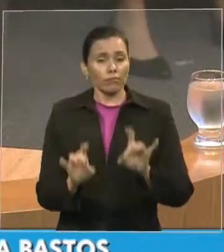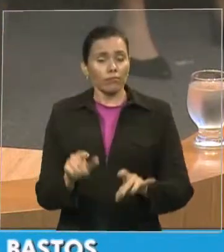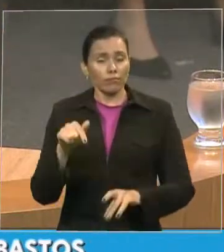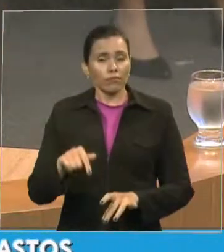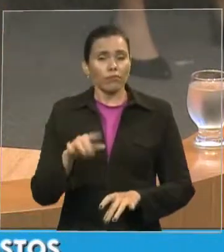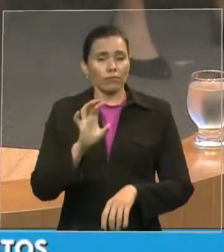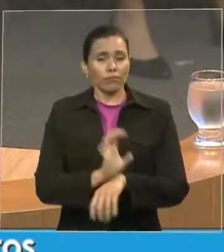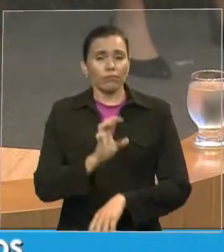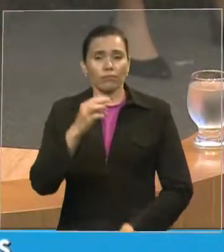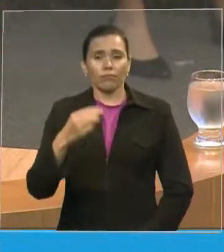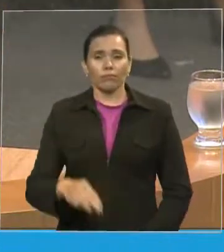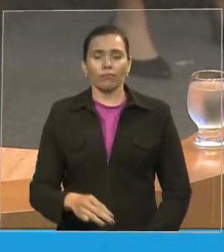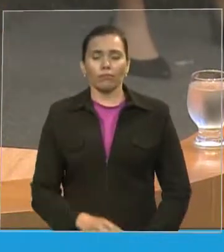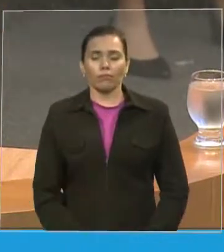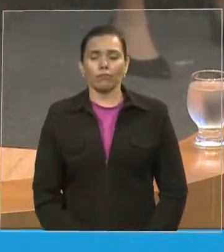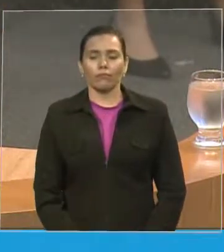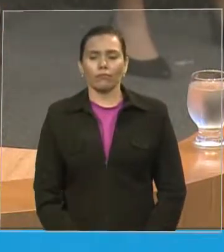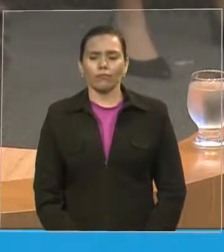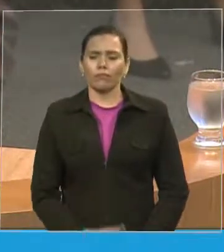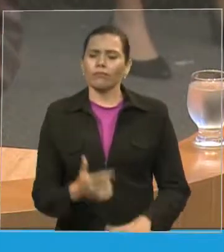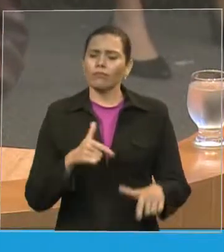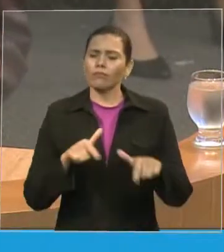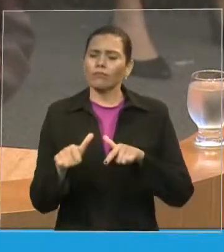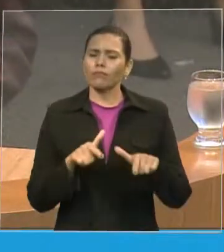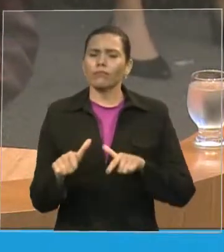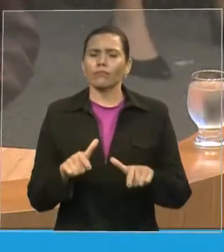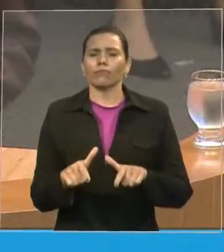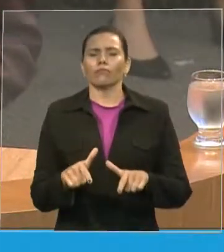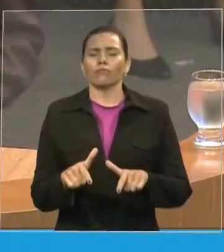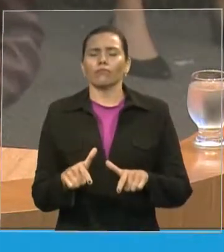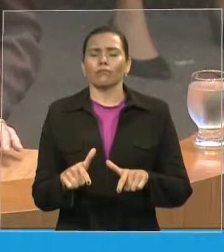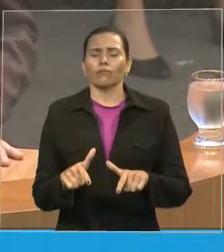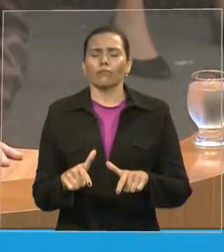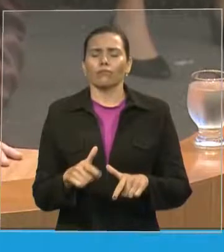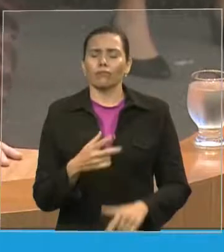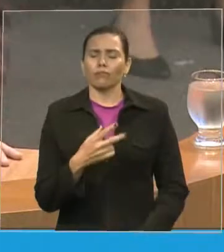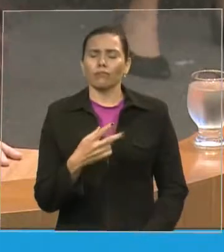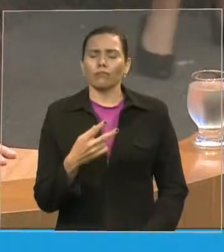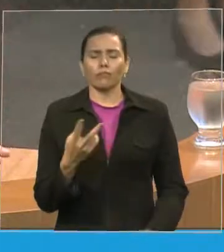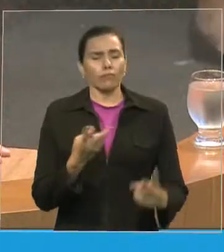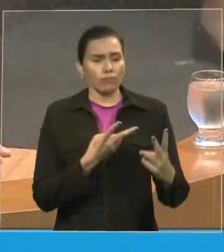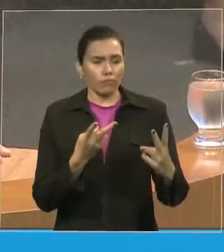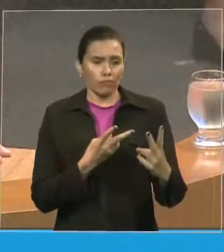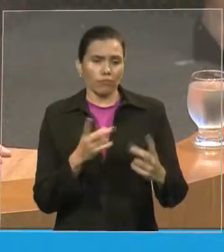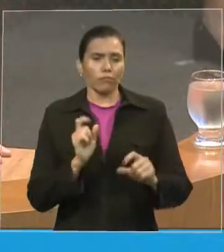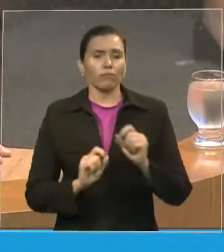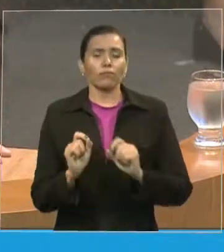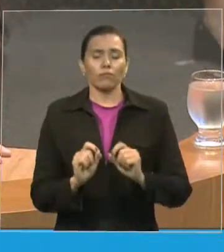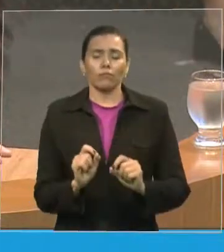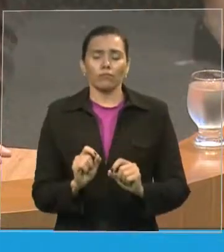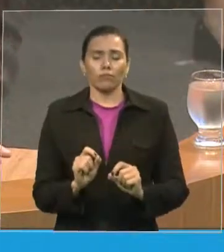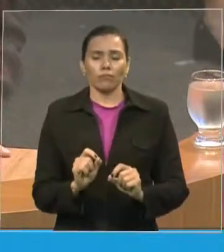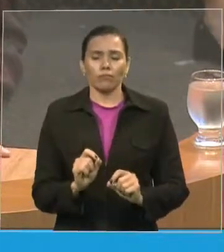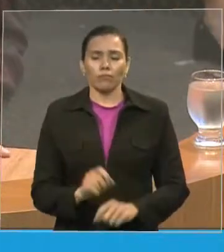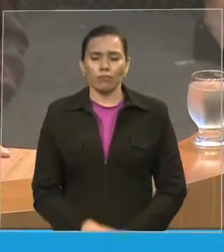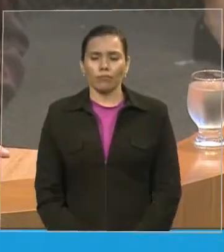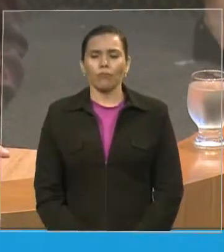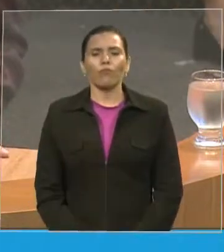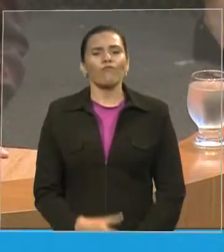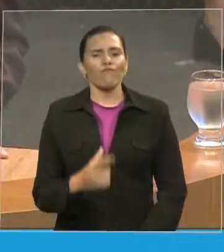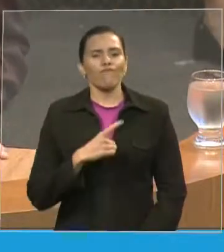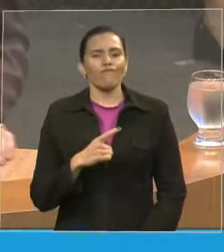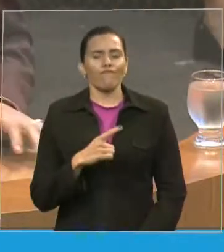Maranhão trabalho que tem um caráter espiritual